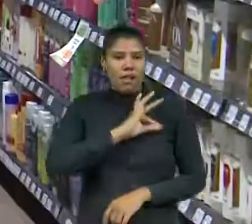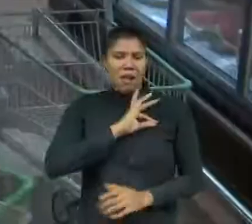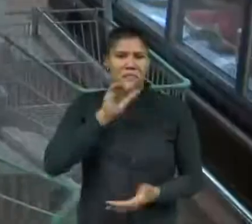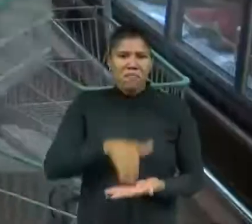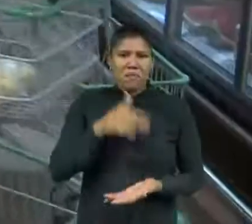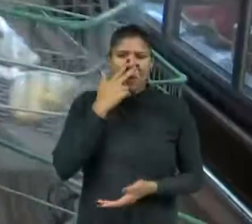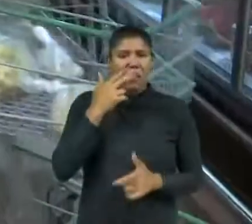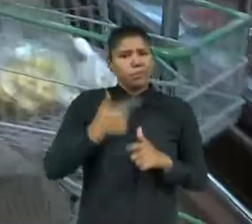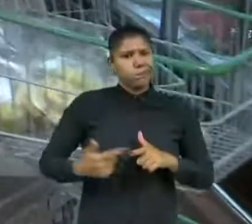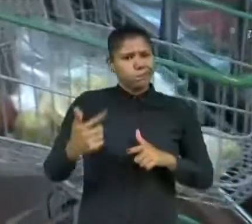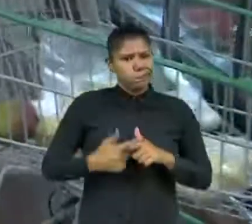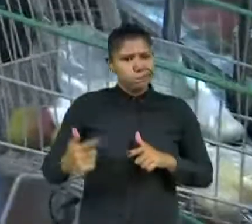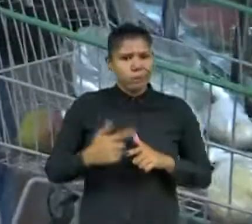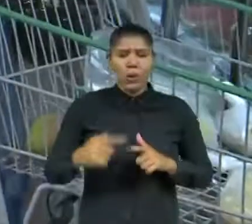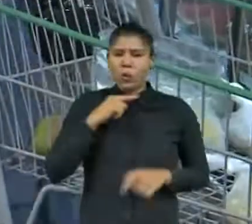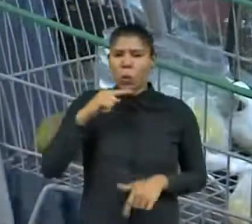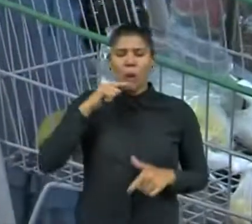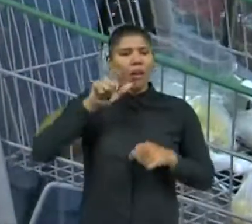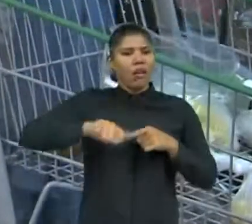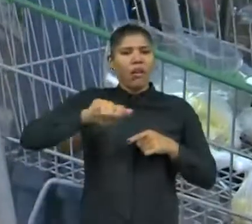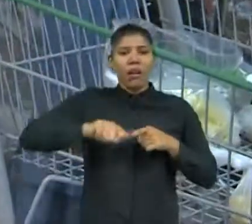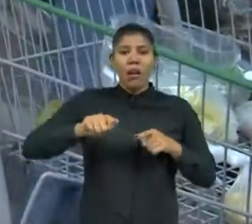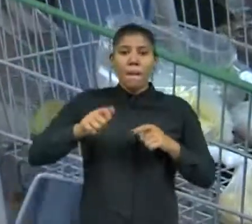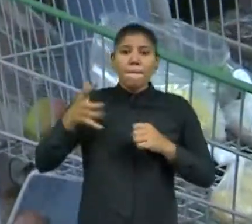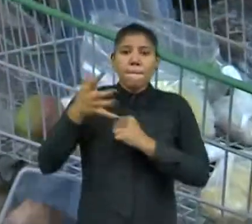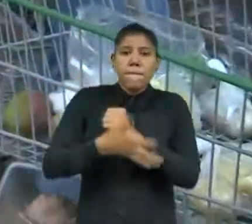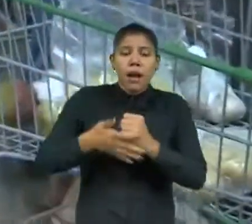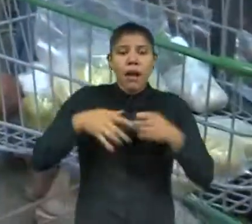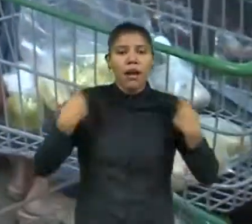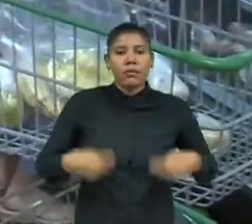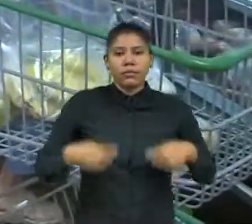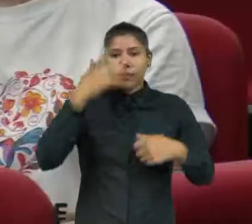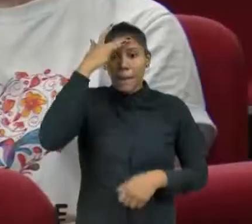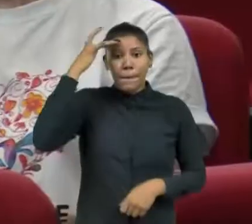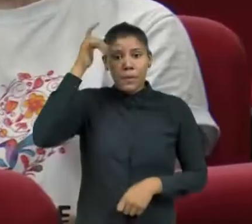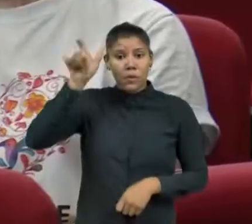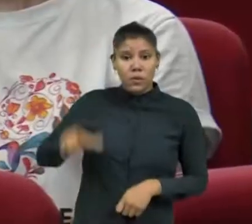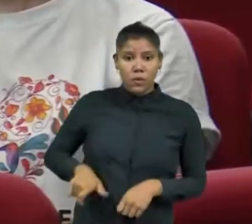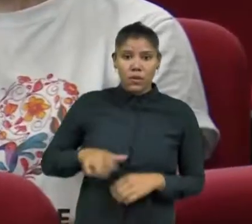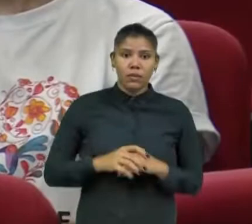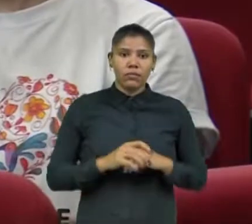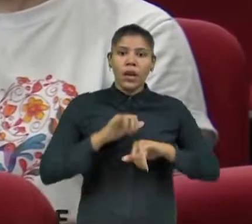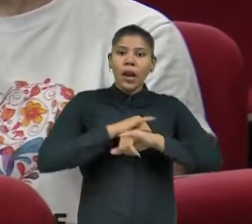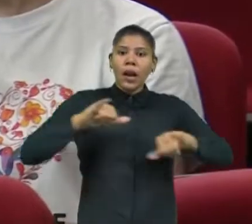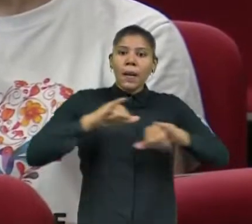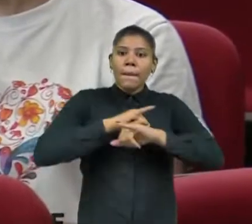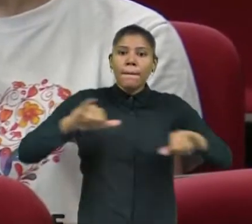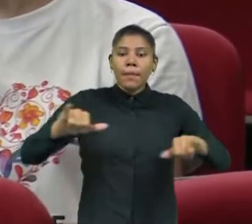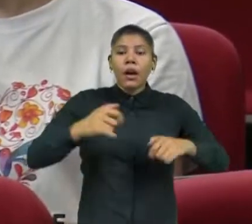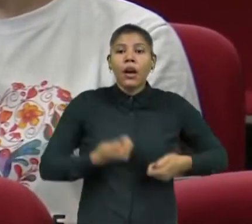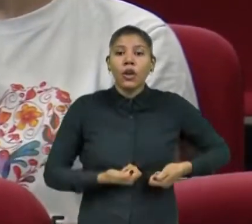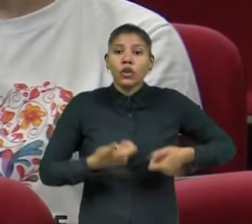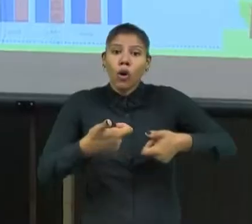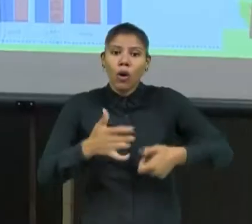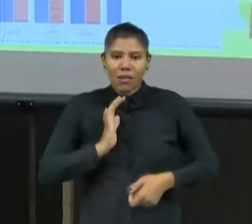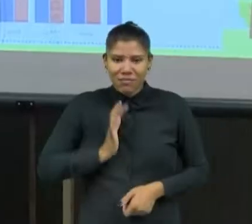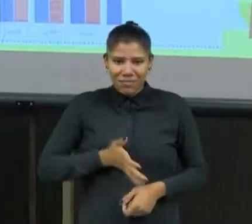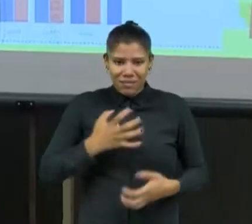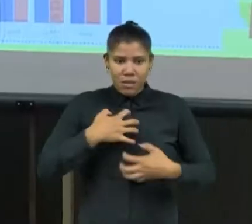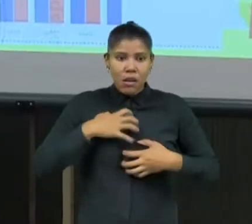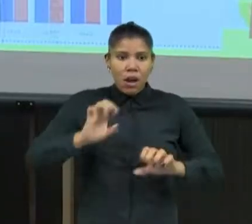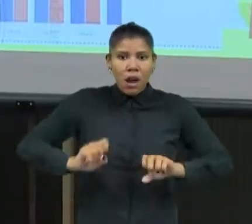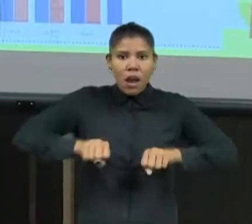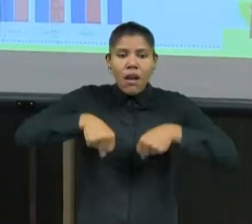para suprir as necessidades básicas do brasileiro. Campanha 2 de Coração 2022 reforça a